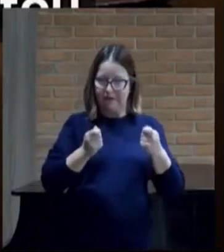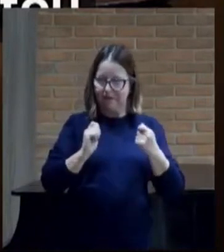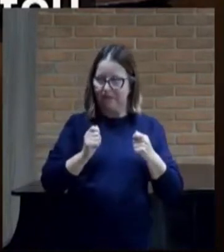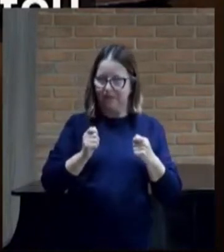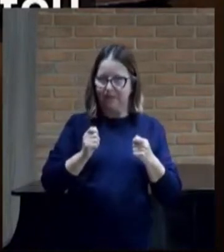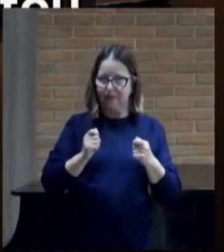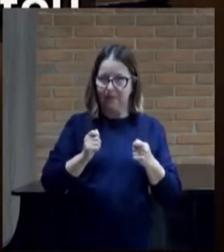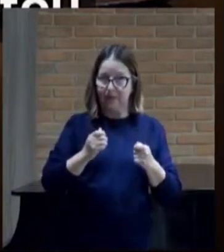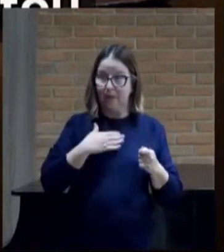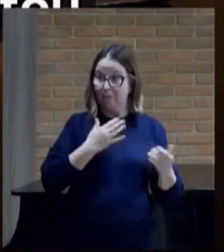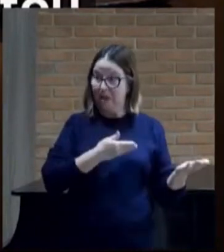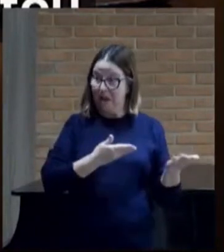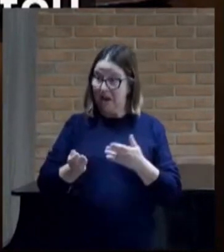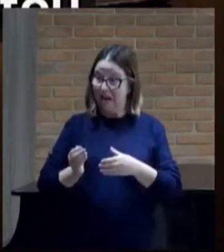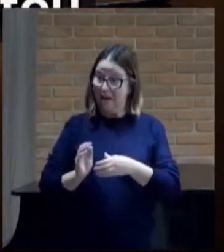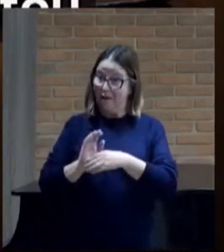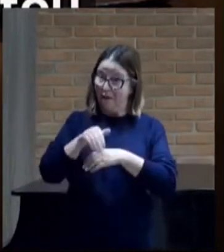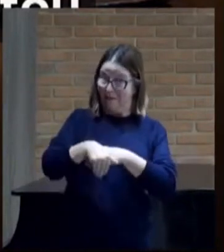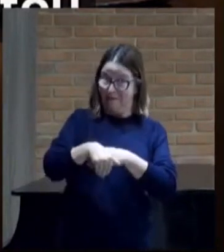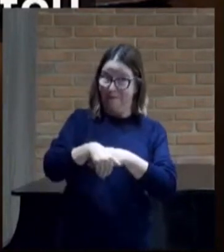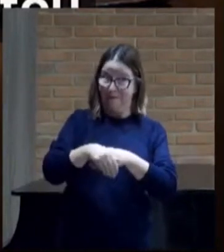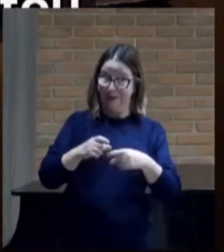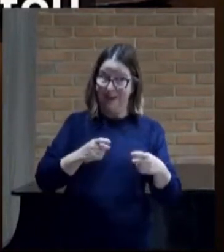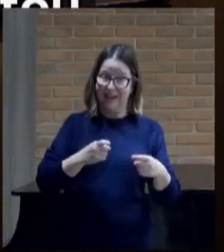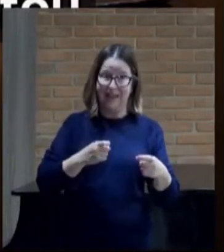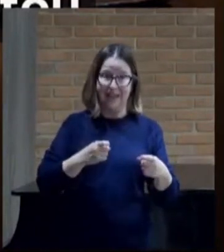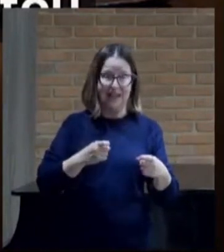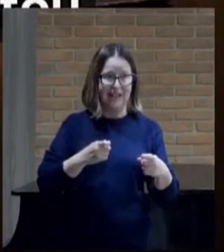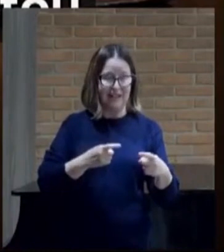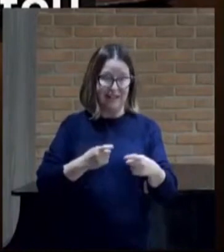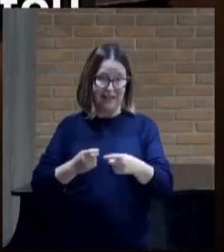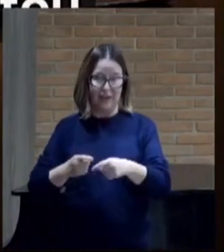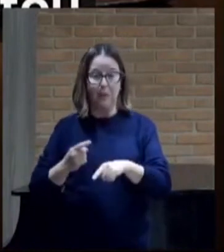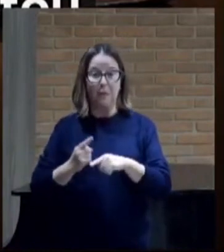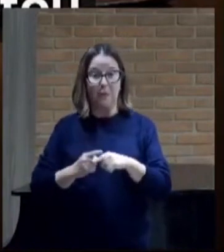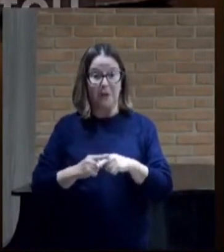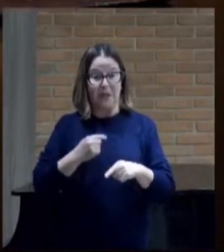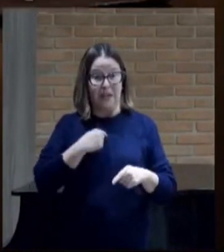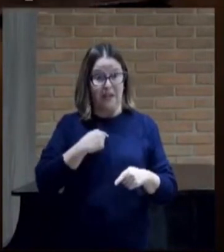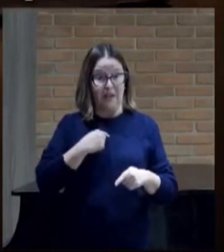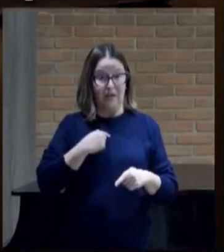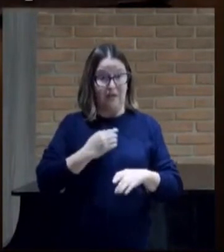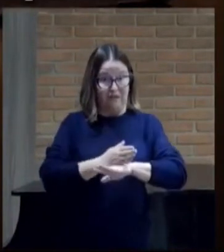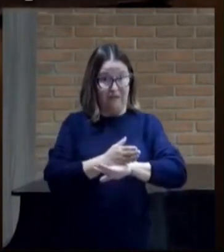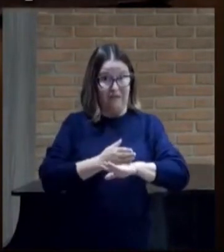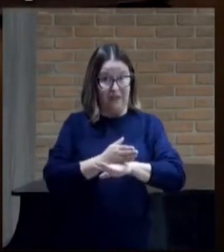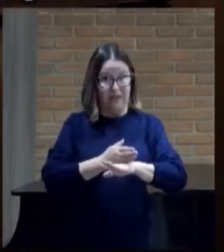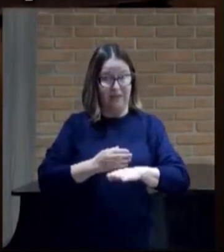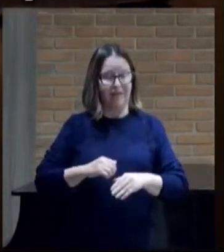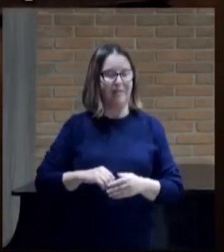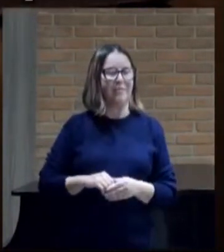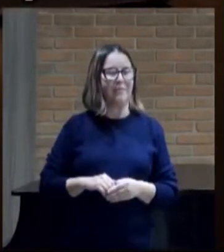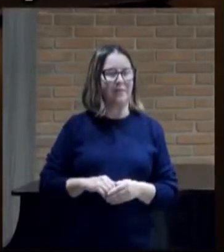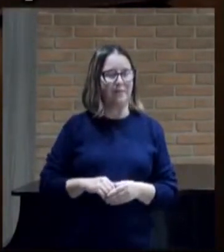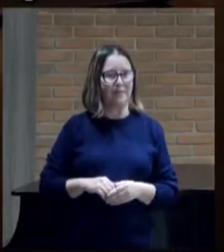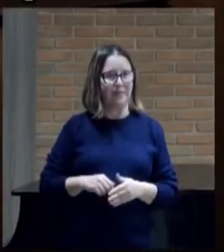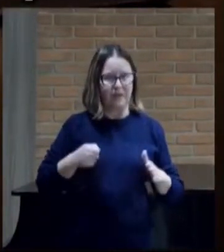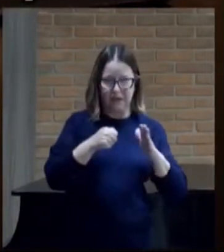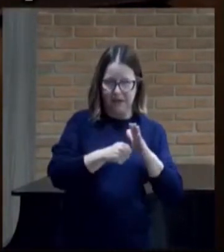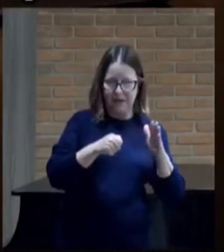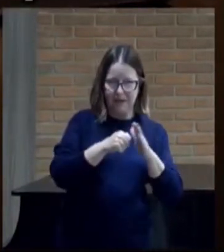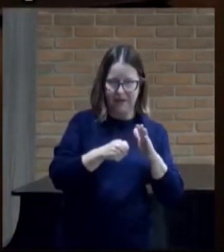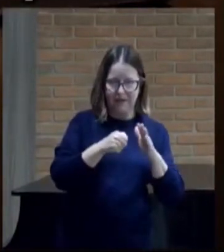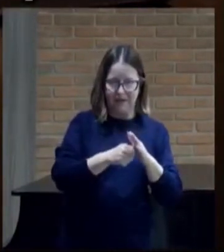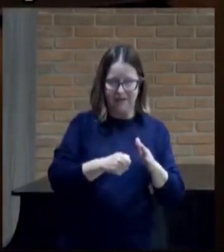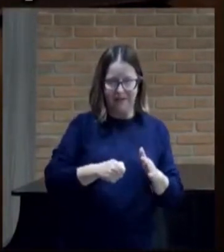leva-me para fora do combate porque estou gravemente ferido a peleja tornou-se